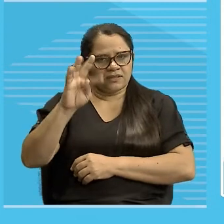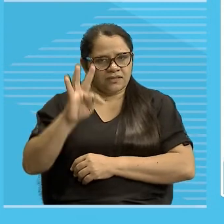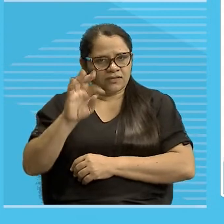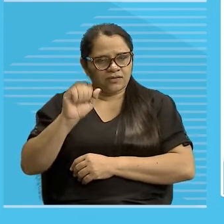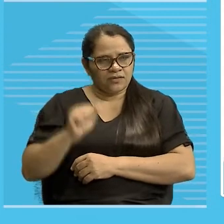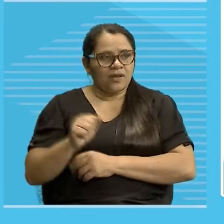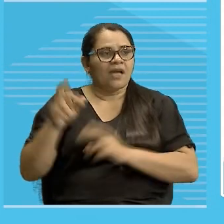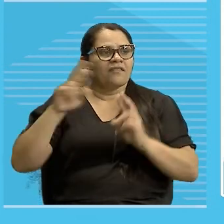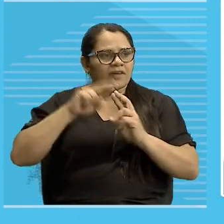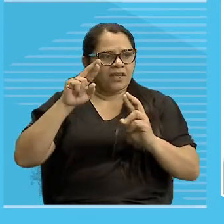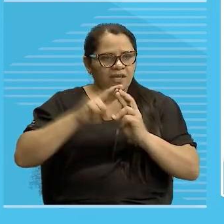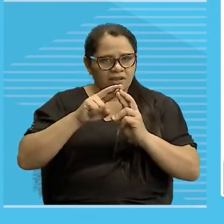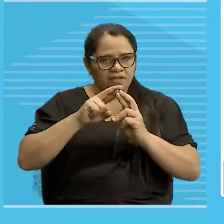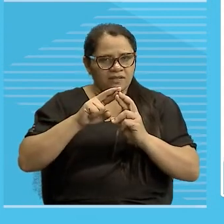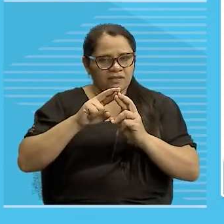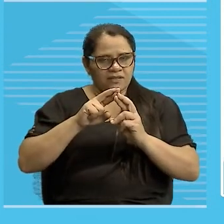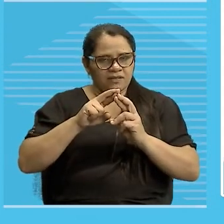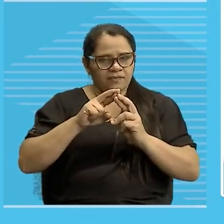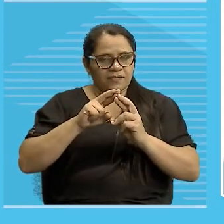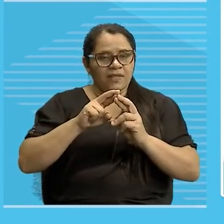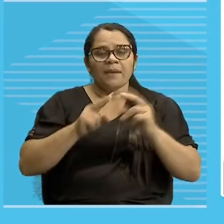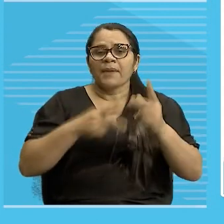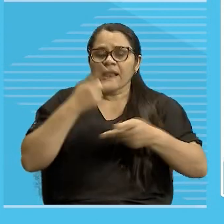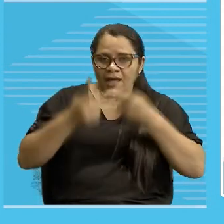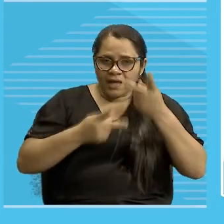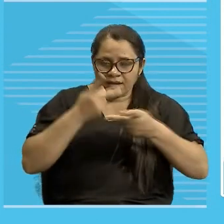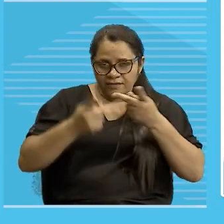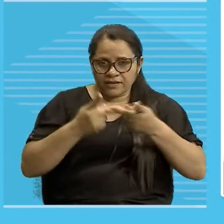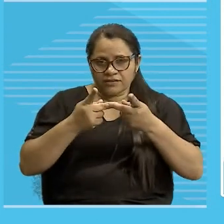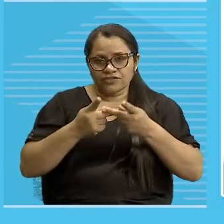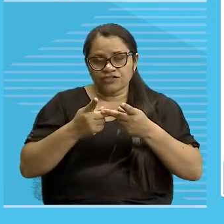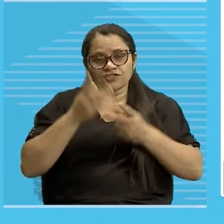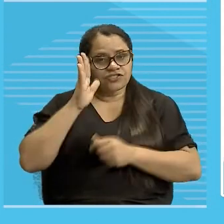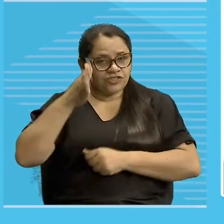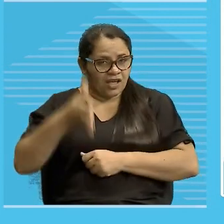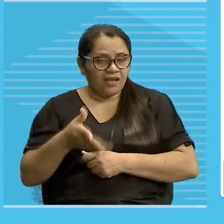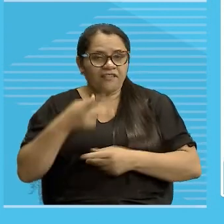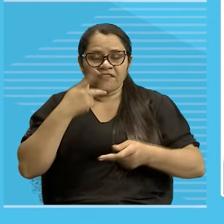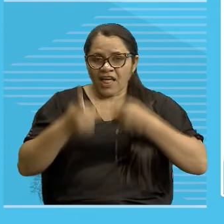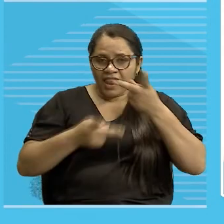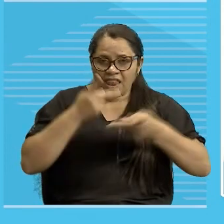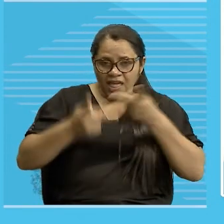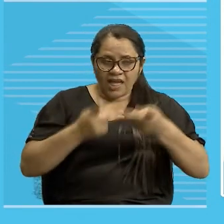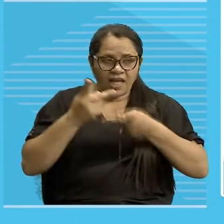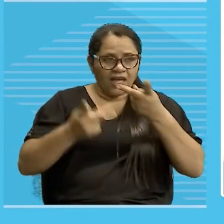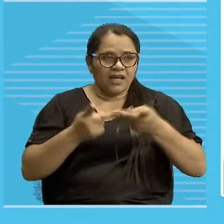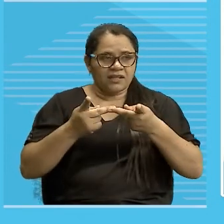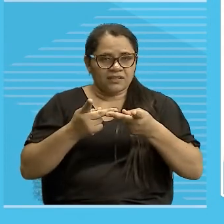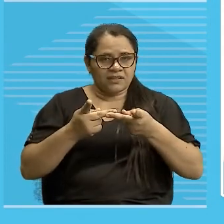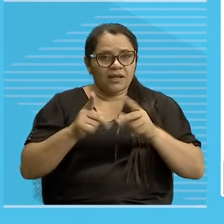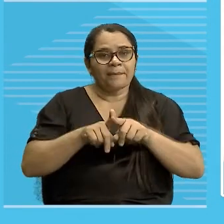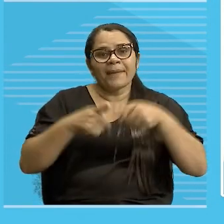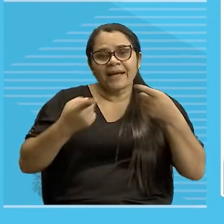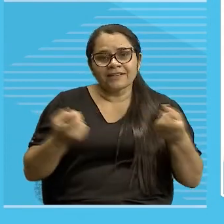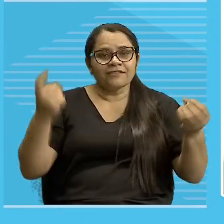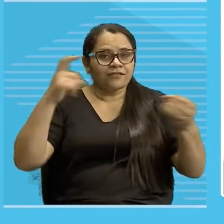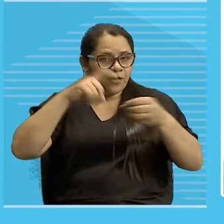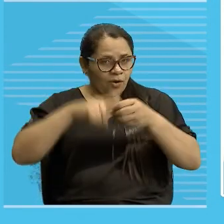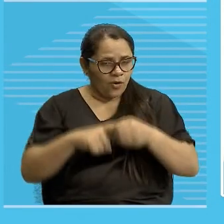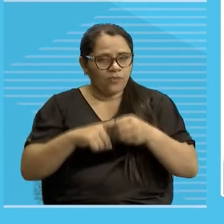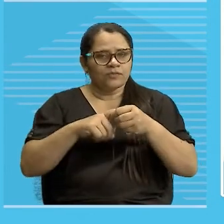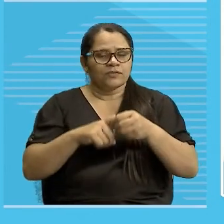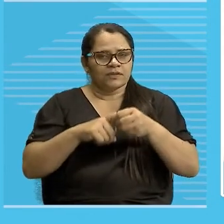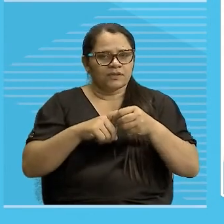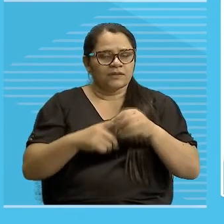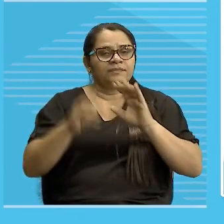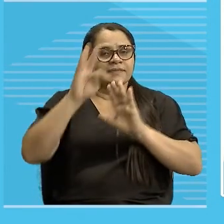vai fazer com que você antecipe a informação, esse, esse e isso no geral, vão recuperar o que já foi dado, isso